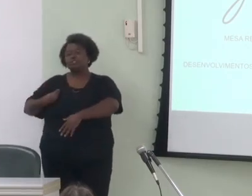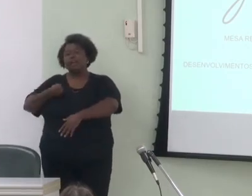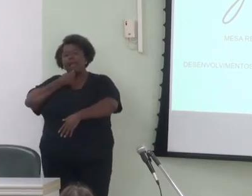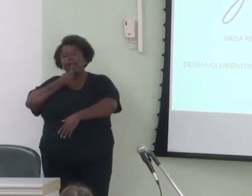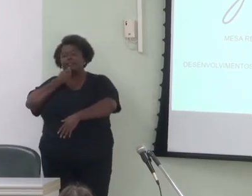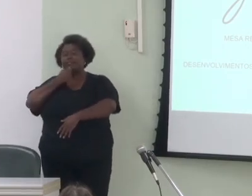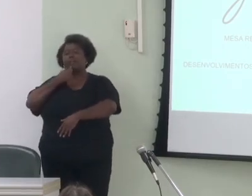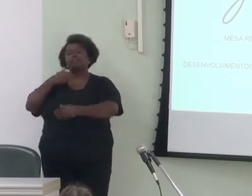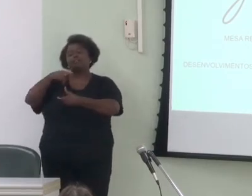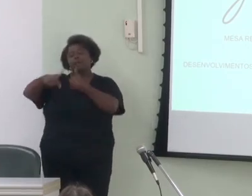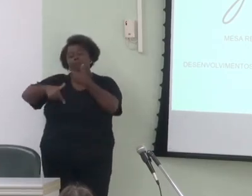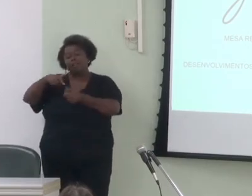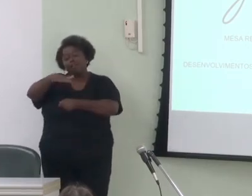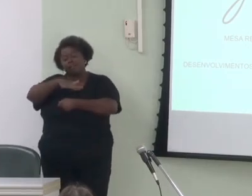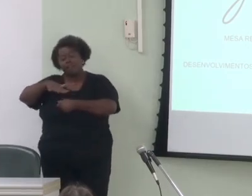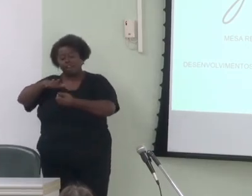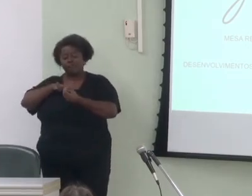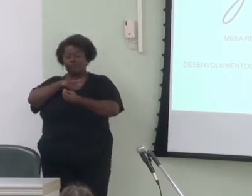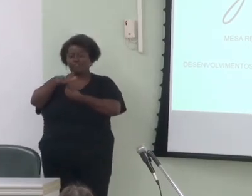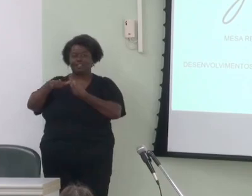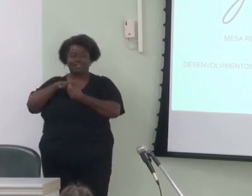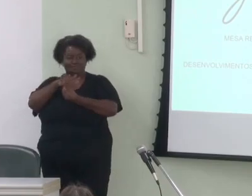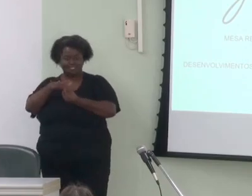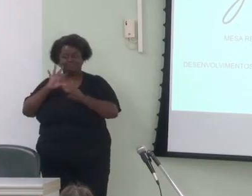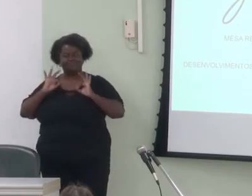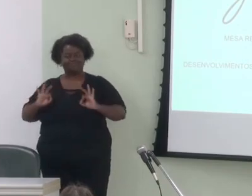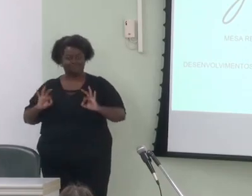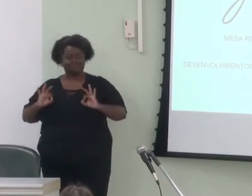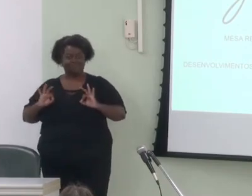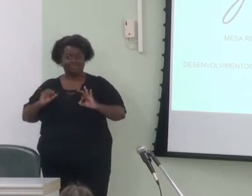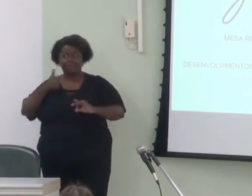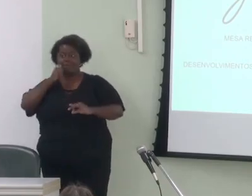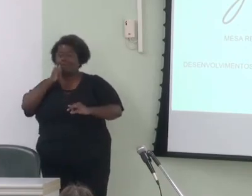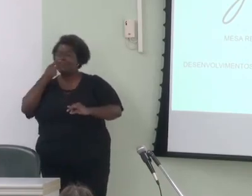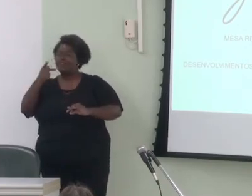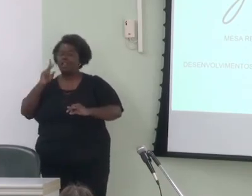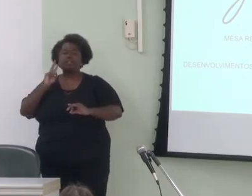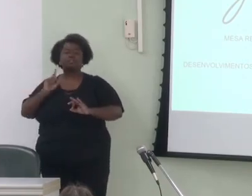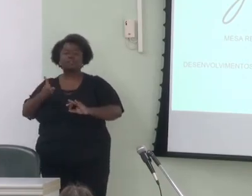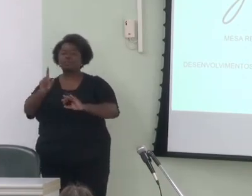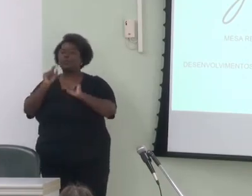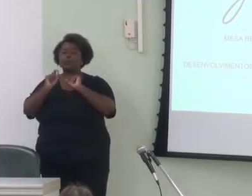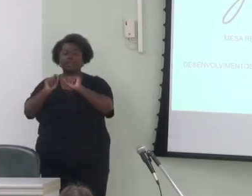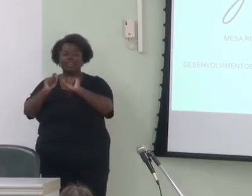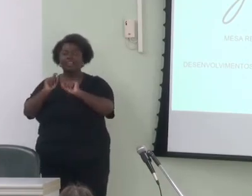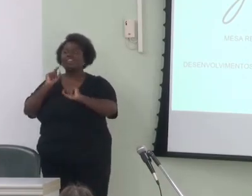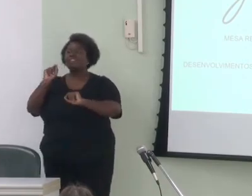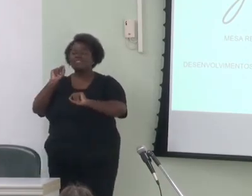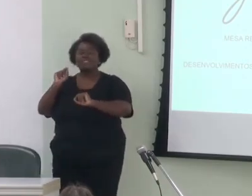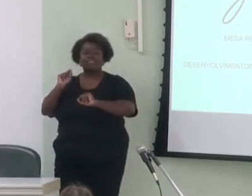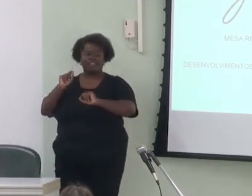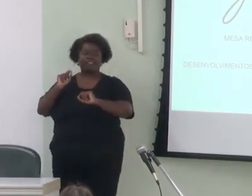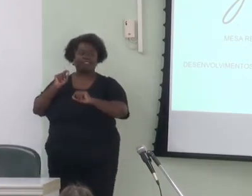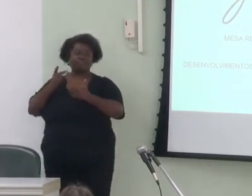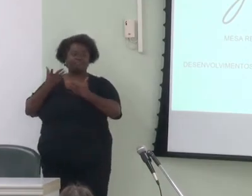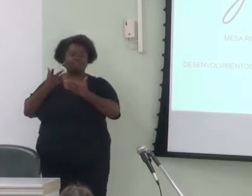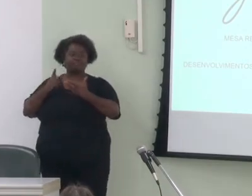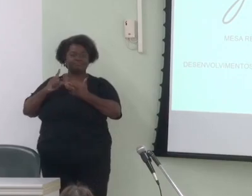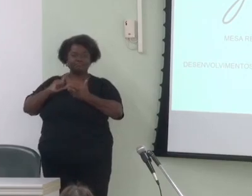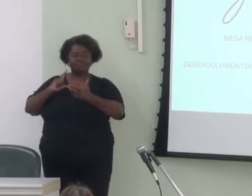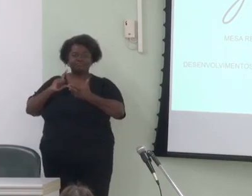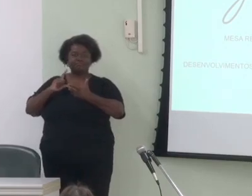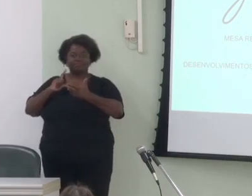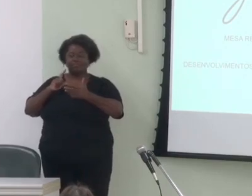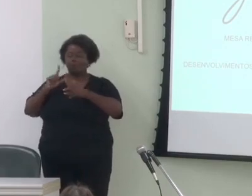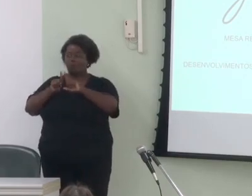Como diria minha mãe, quem sai aos seus não degenera. Somos, Thaisa e eu, filhas acadêmicas da